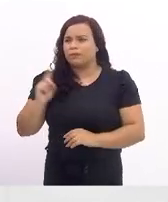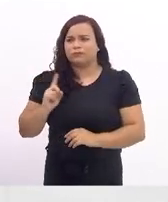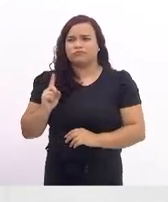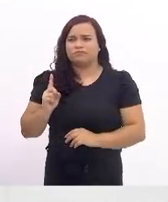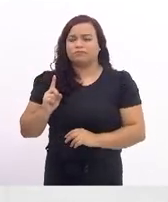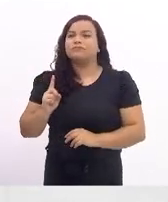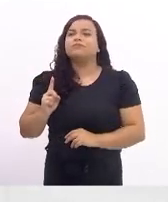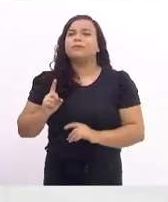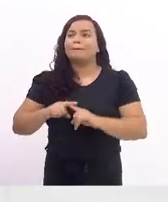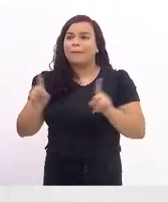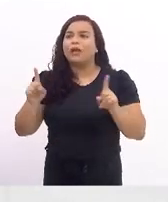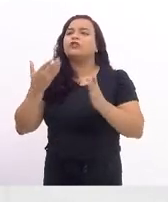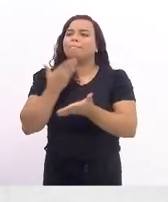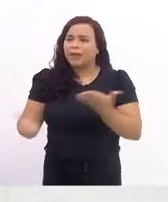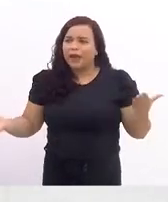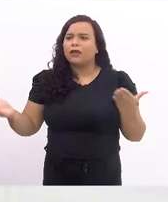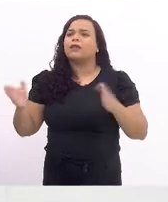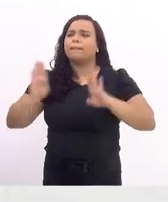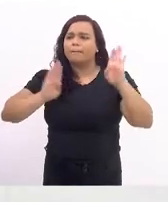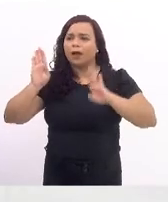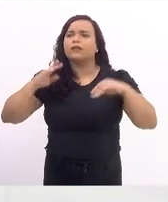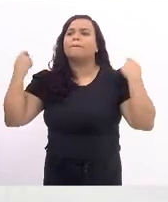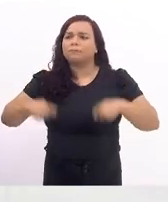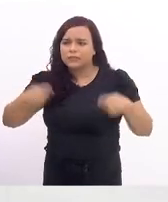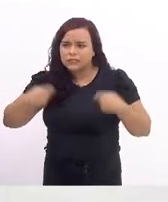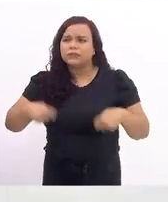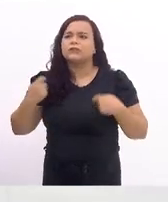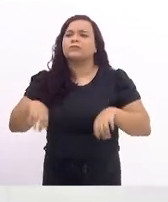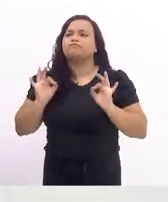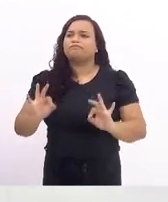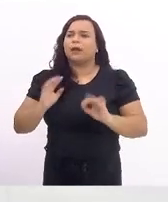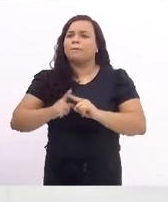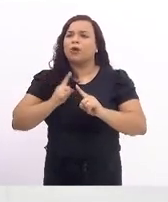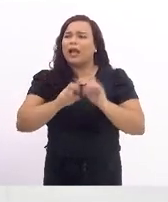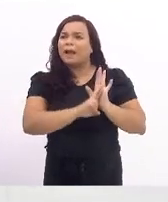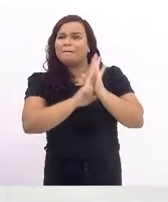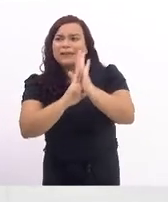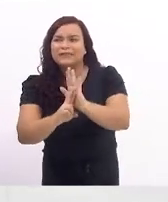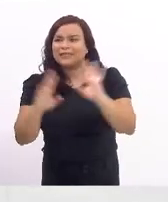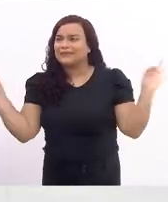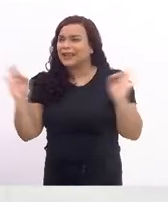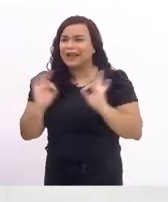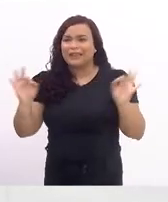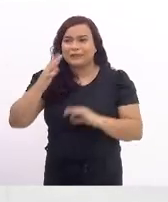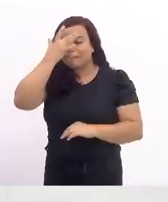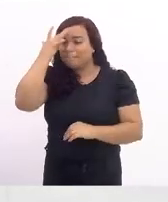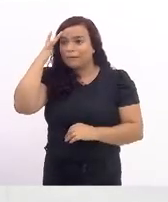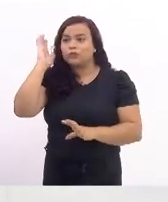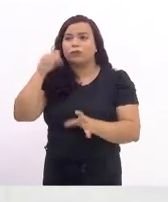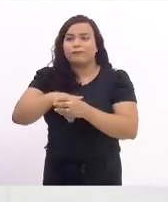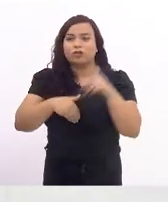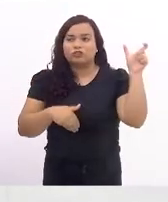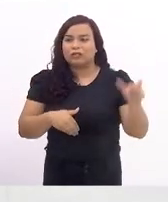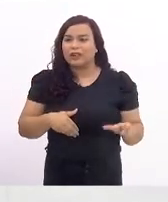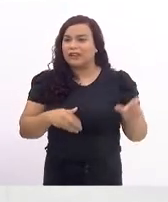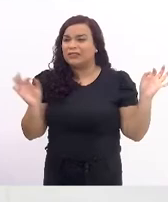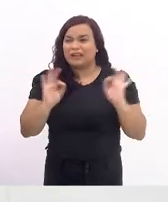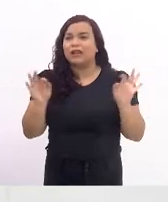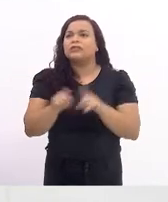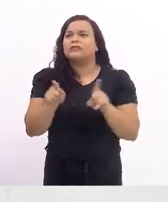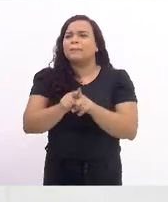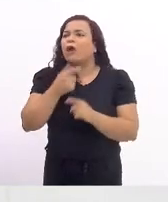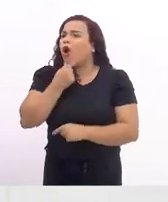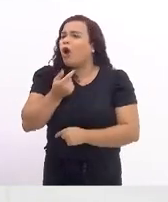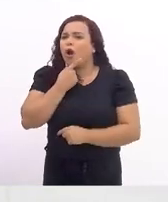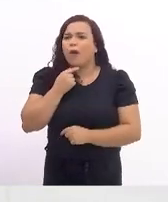tem que perder o mandato exatamente por isso, porque ele não representa nem as pessoas mais que votaram nele, muito menos os